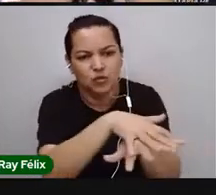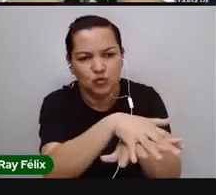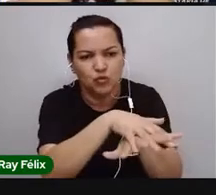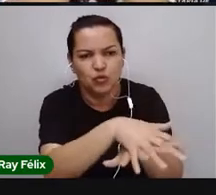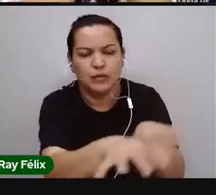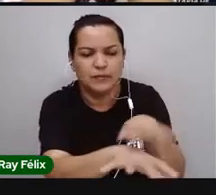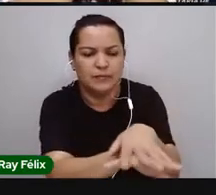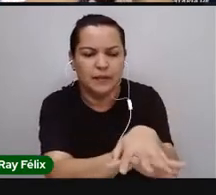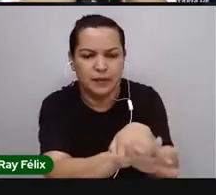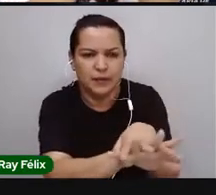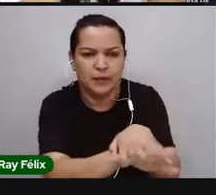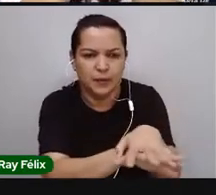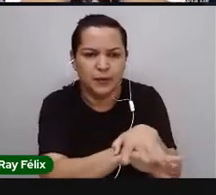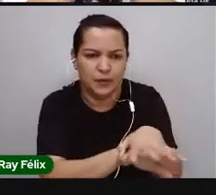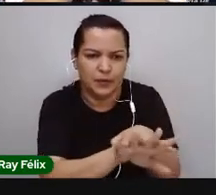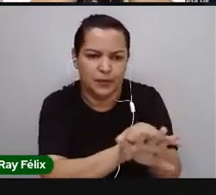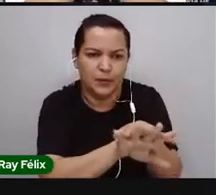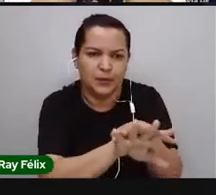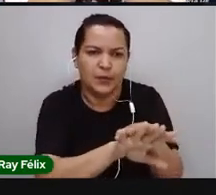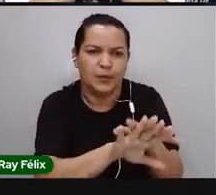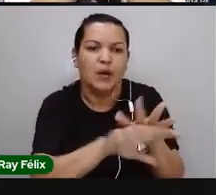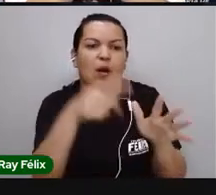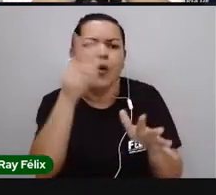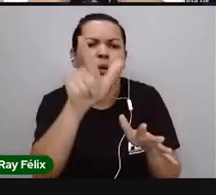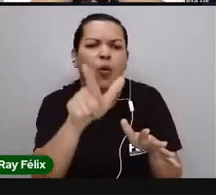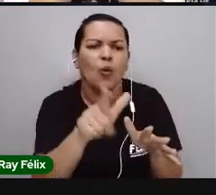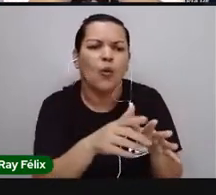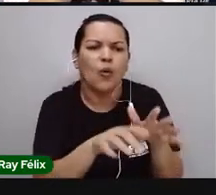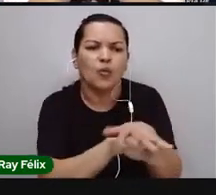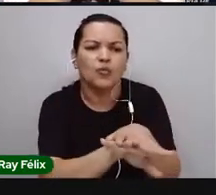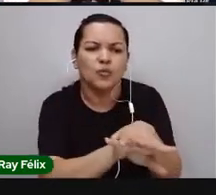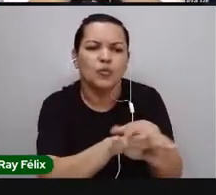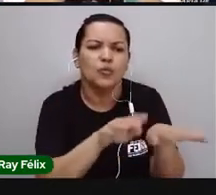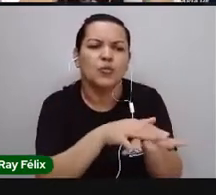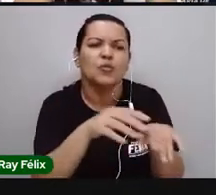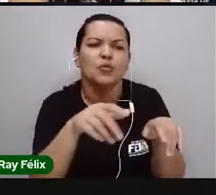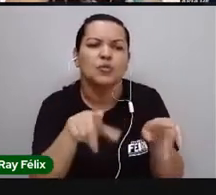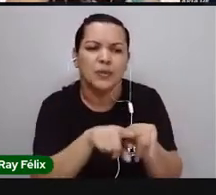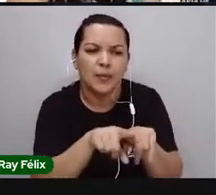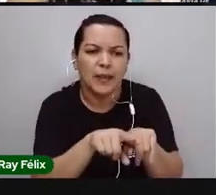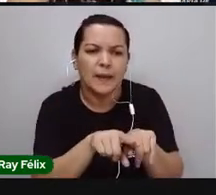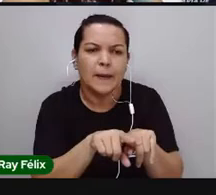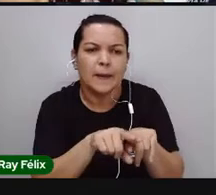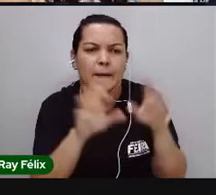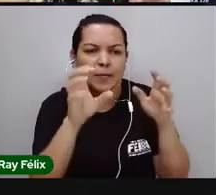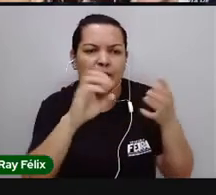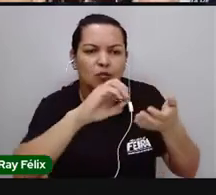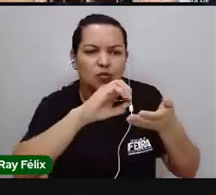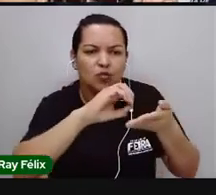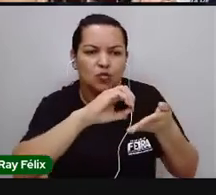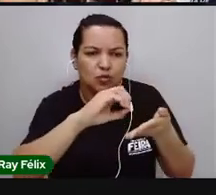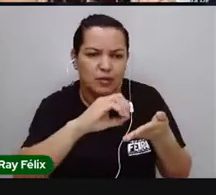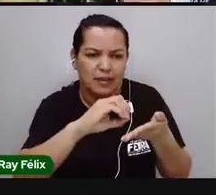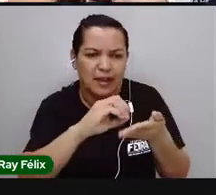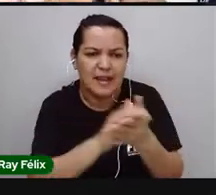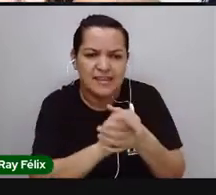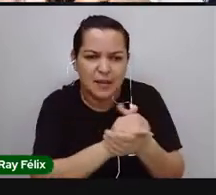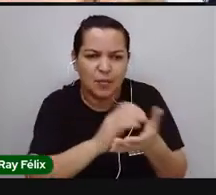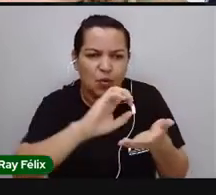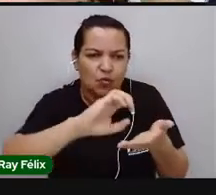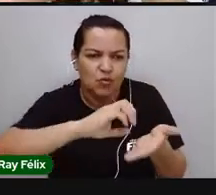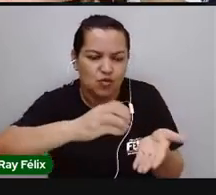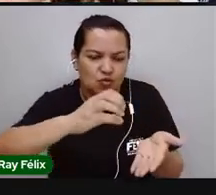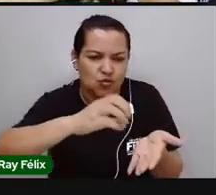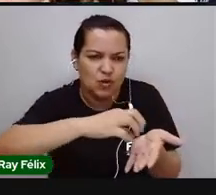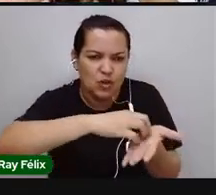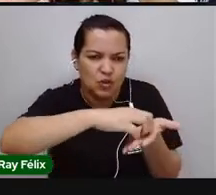faz esse movimento. Um outro movimento que é interessante da gente fazer é, Pró, pega o dedinho como se estivesse fazendo uma conchinha